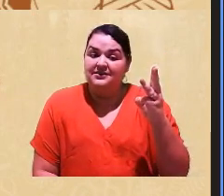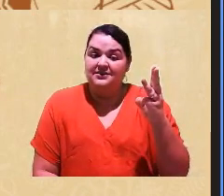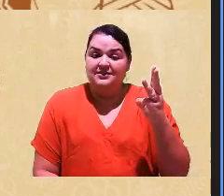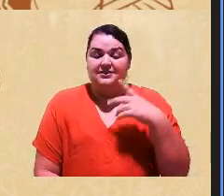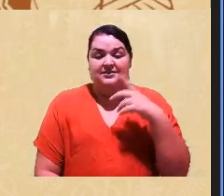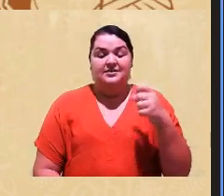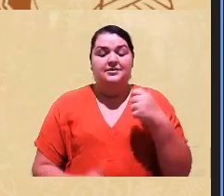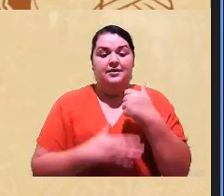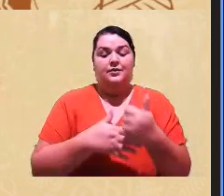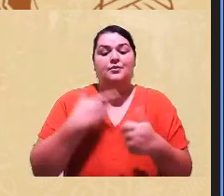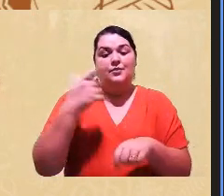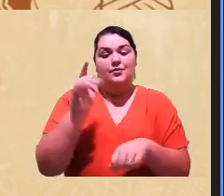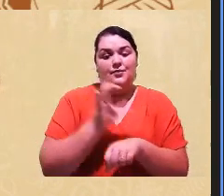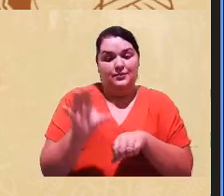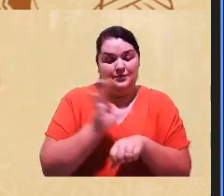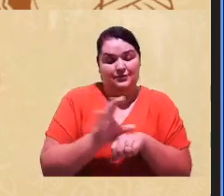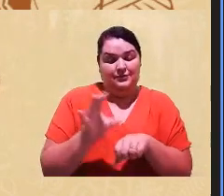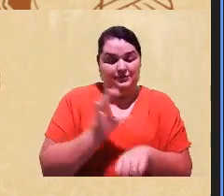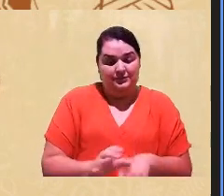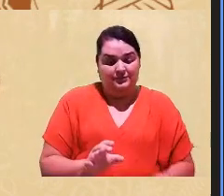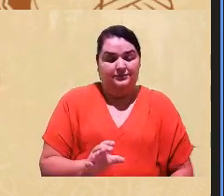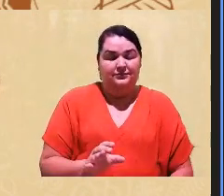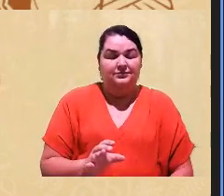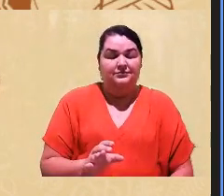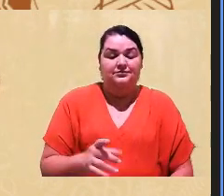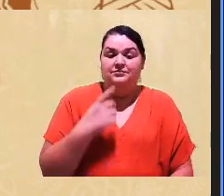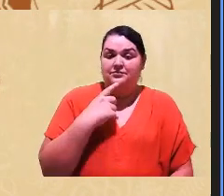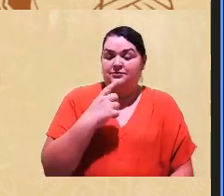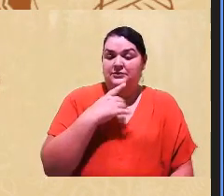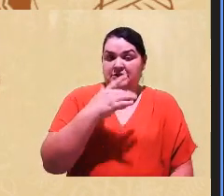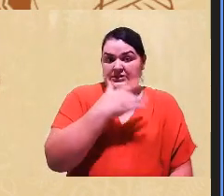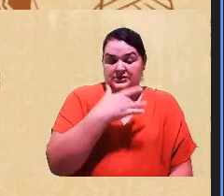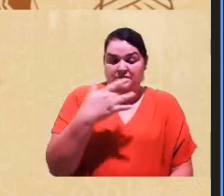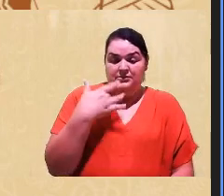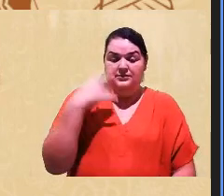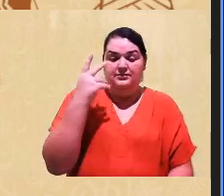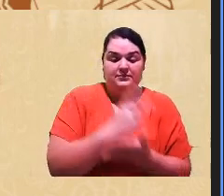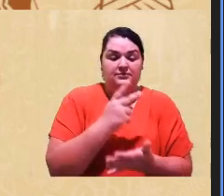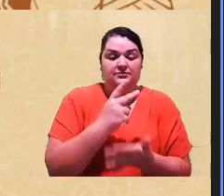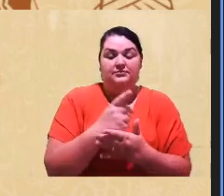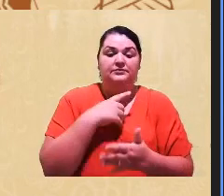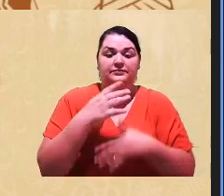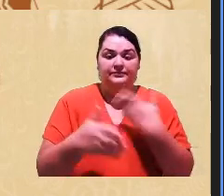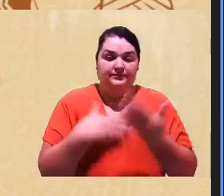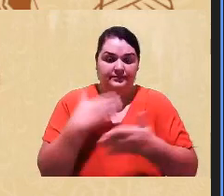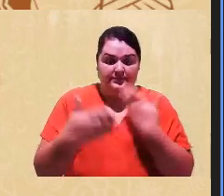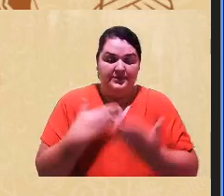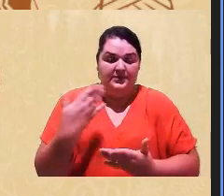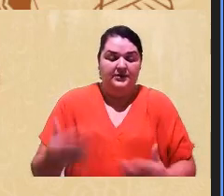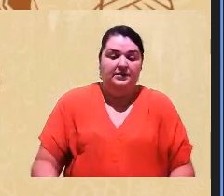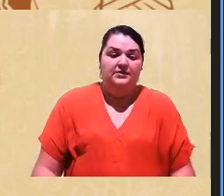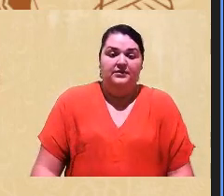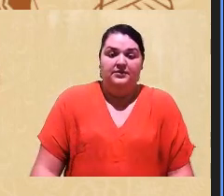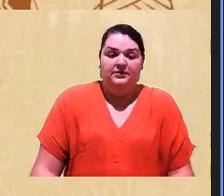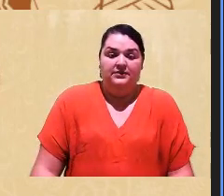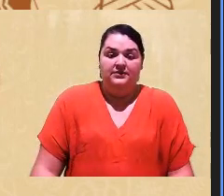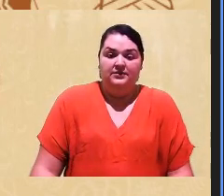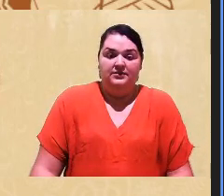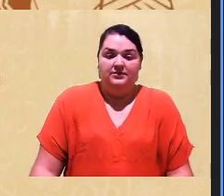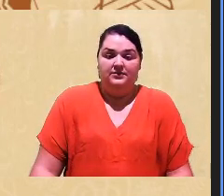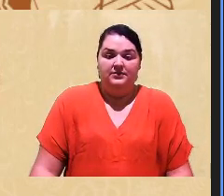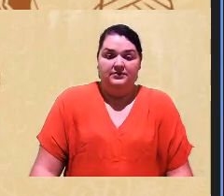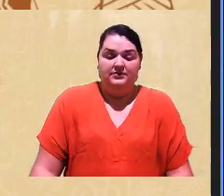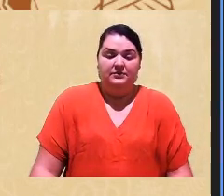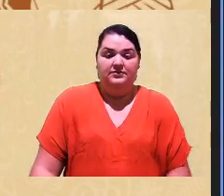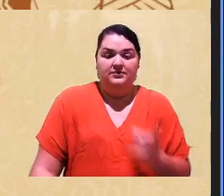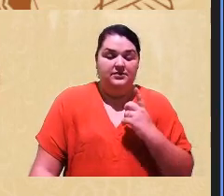outros cursos, muitos, muitos casos na área de saúde que eu tenho acompanhado, tá, gente? e também nas áreas também de